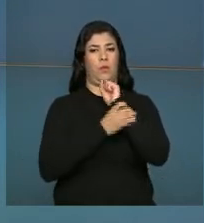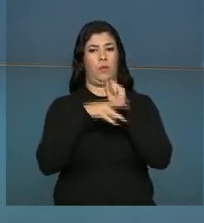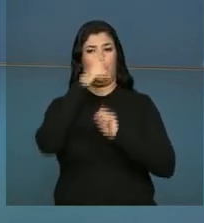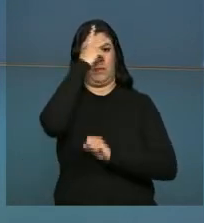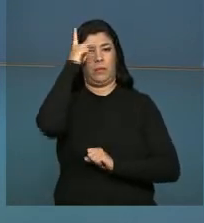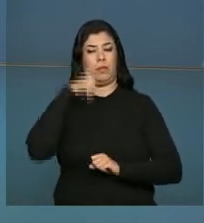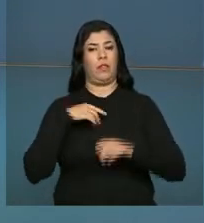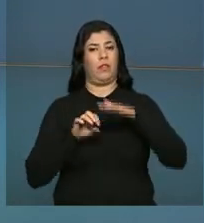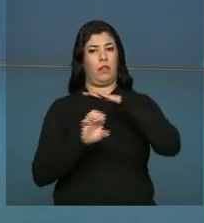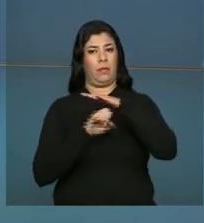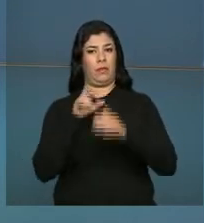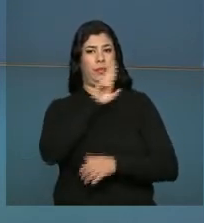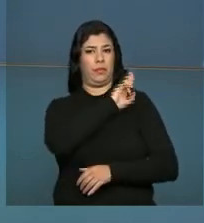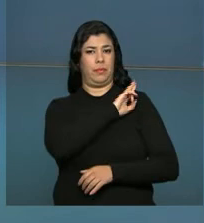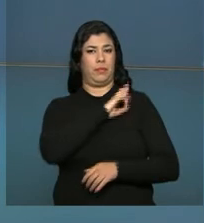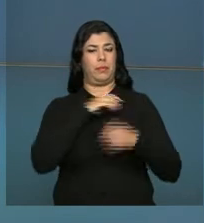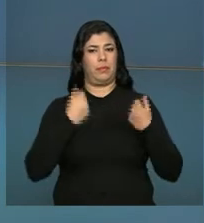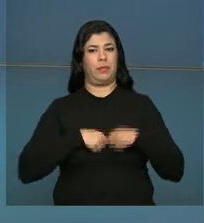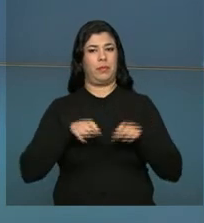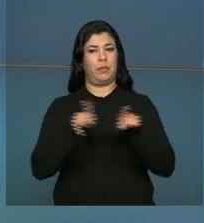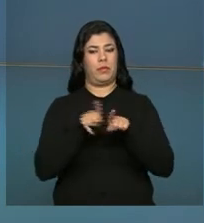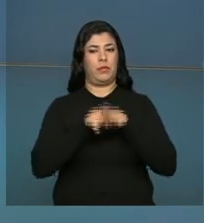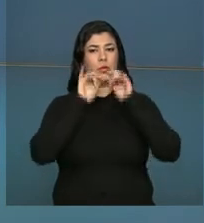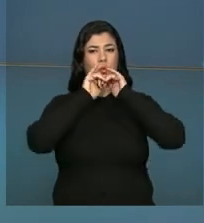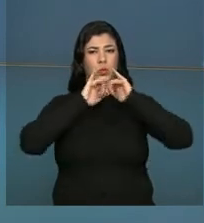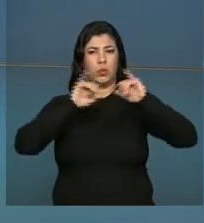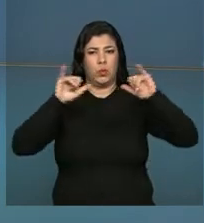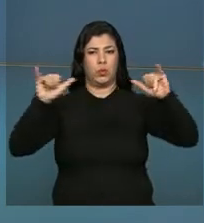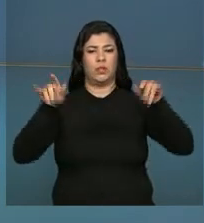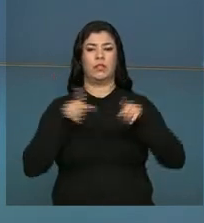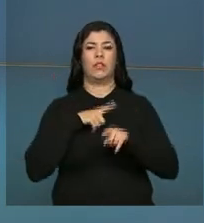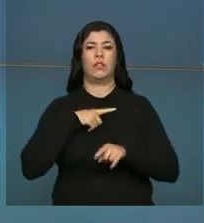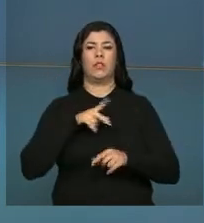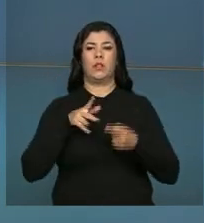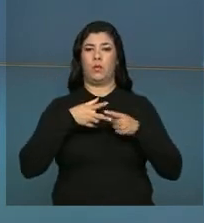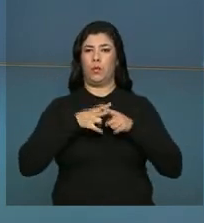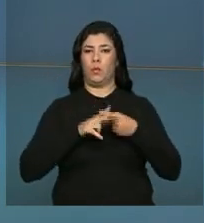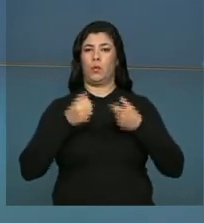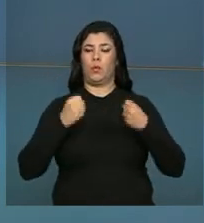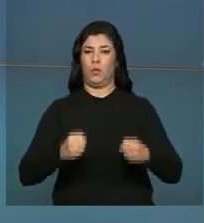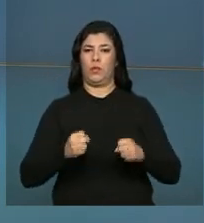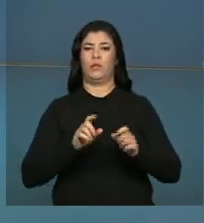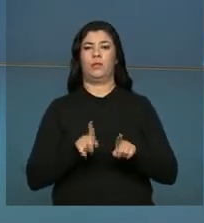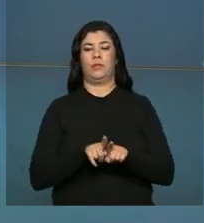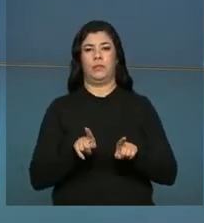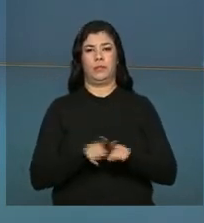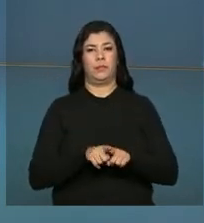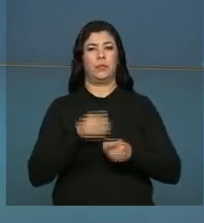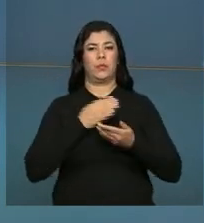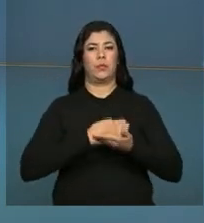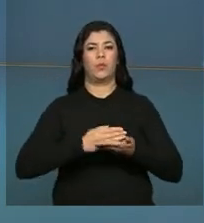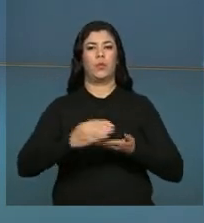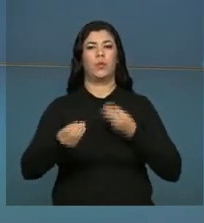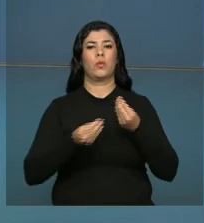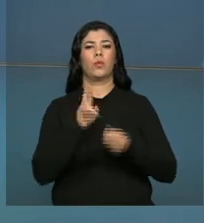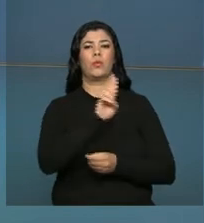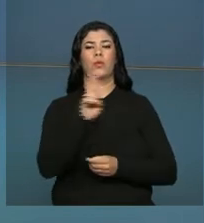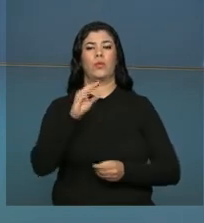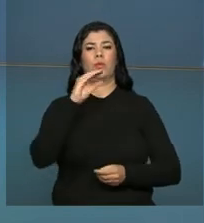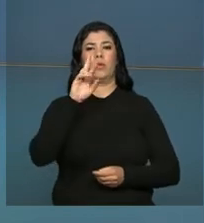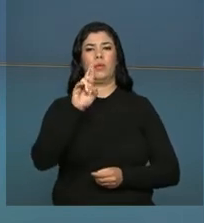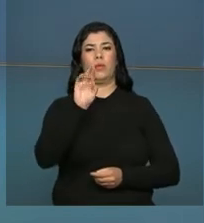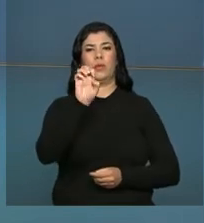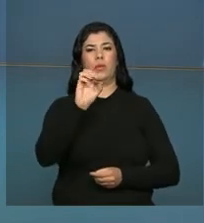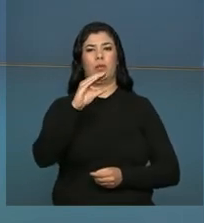a empresa responsável deve fazer uma campanha de chamamento para que o defeito seja corrigido. Esse procedimento é conhecido como